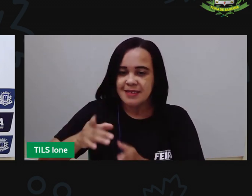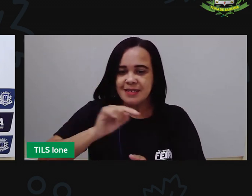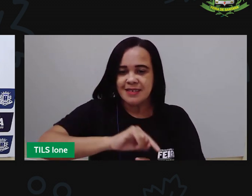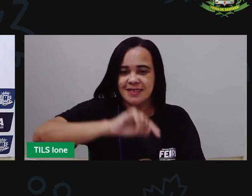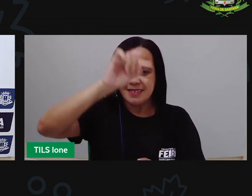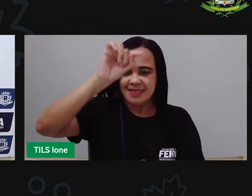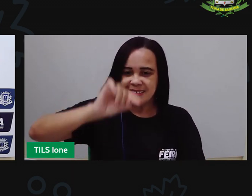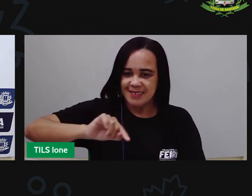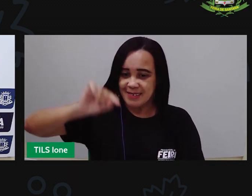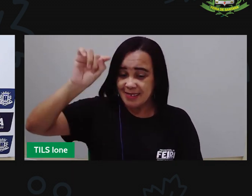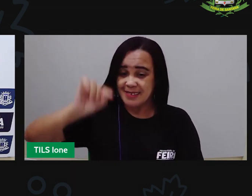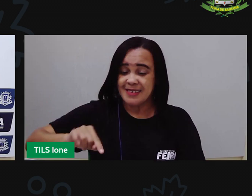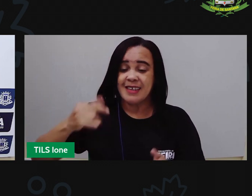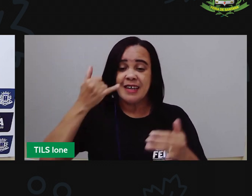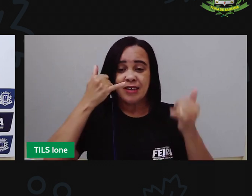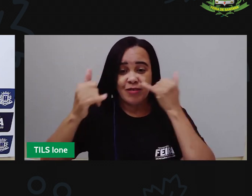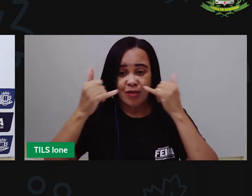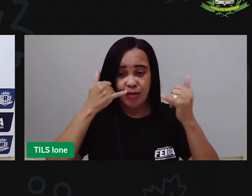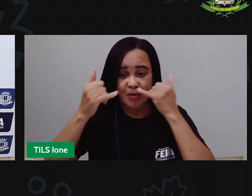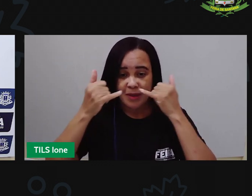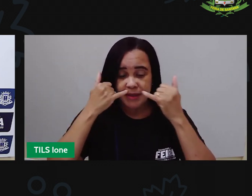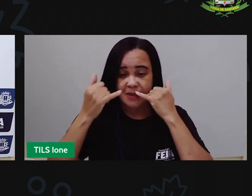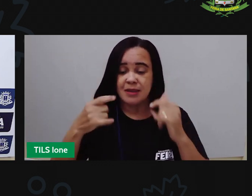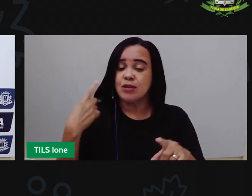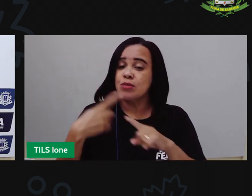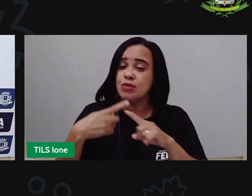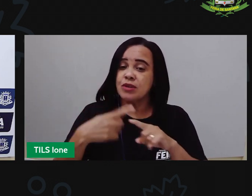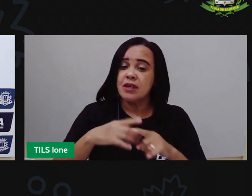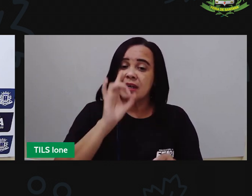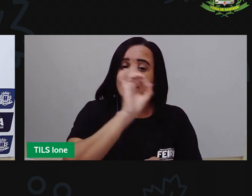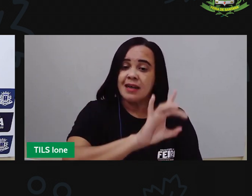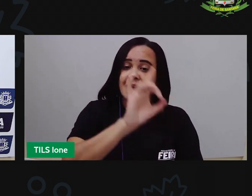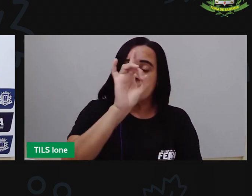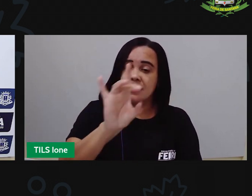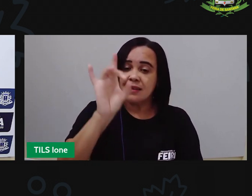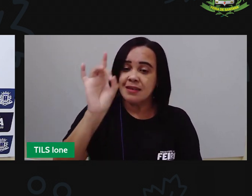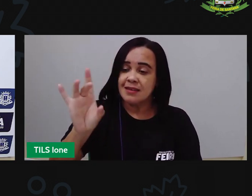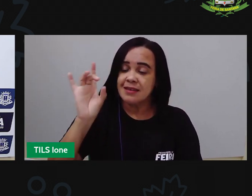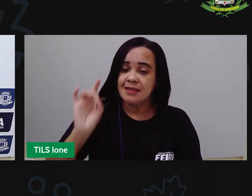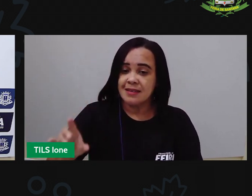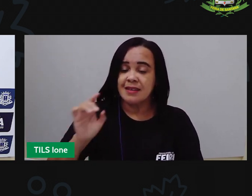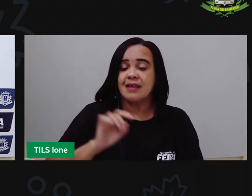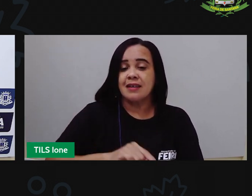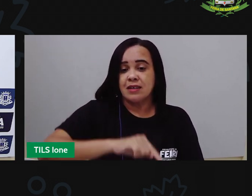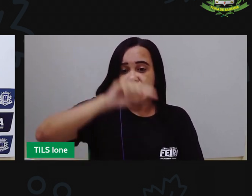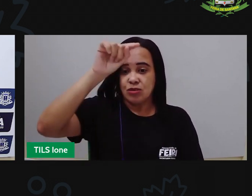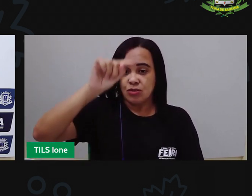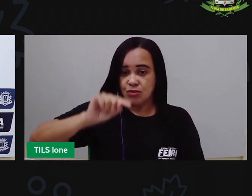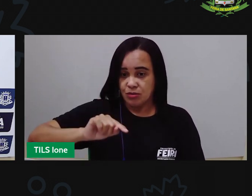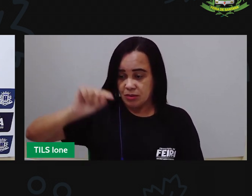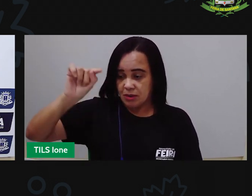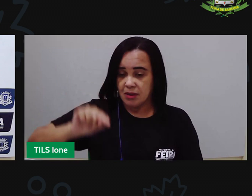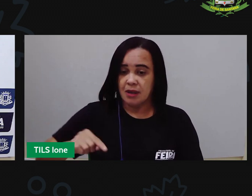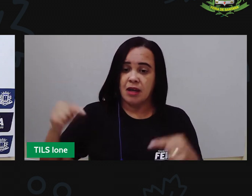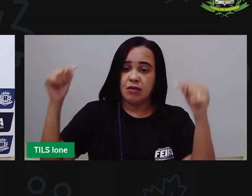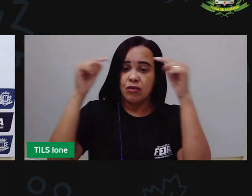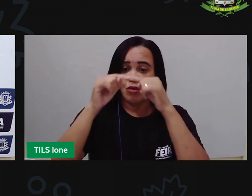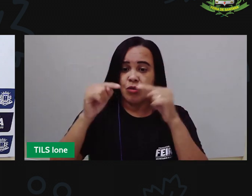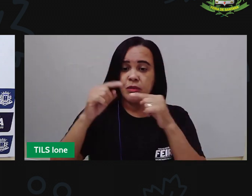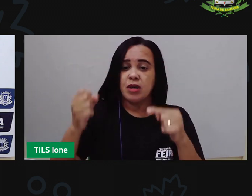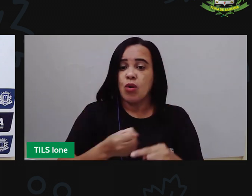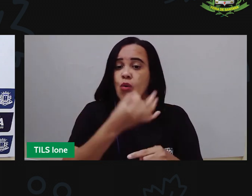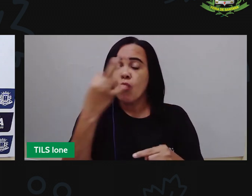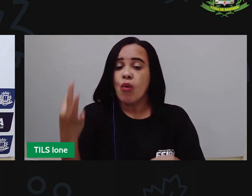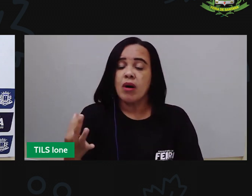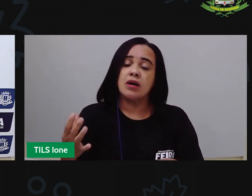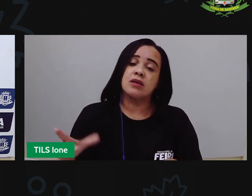observando que cada barra de um gráfico ela vai representar uma quantidade que vai estar ali